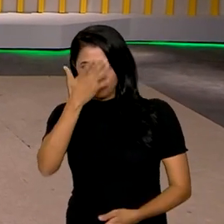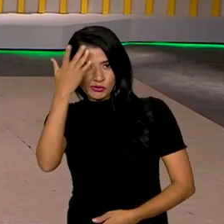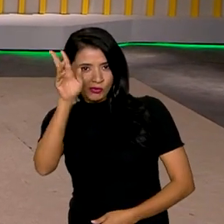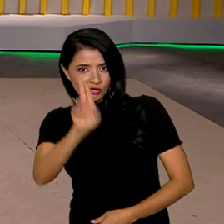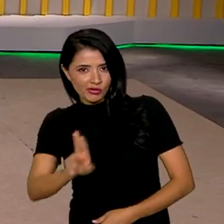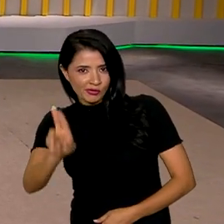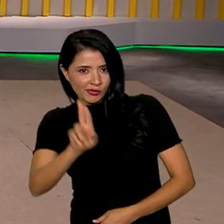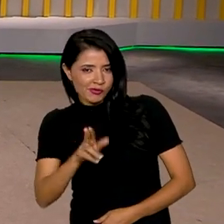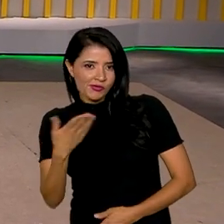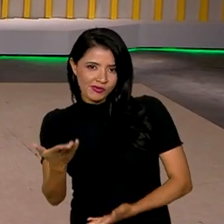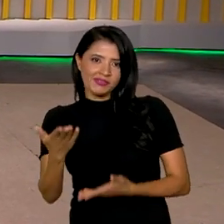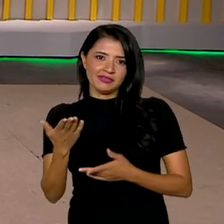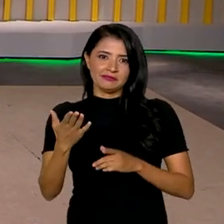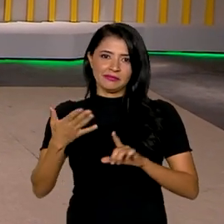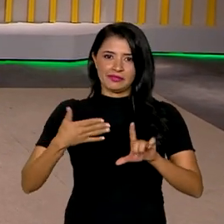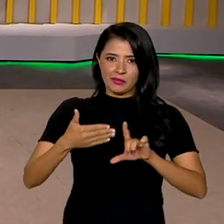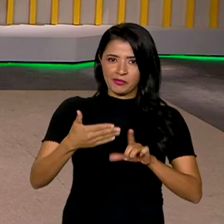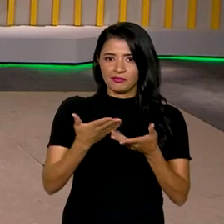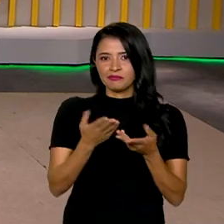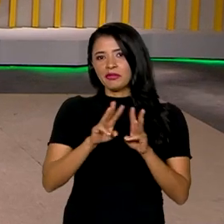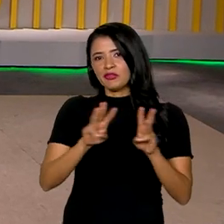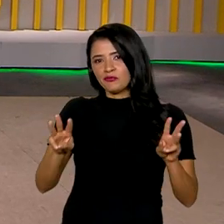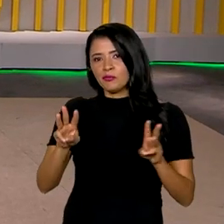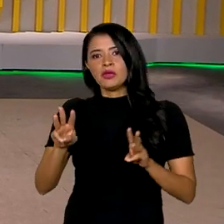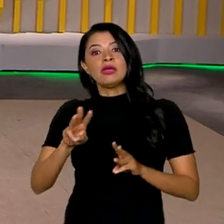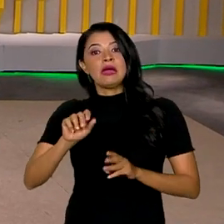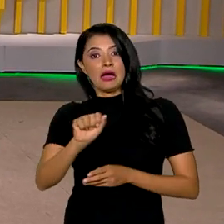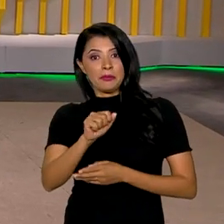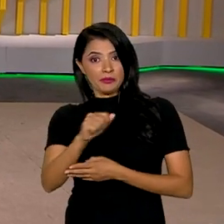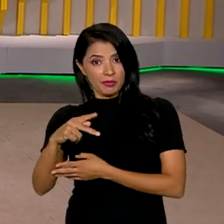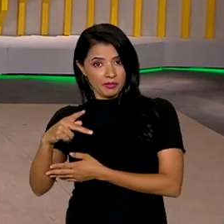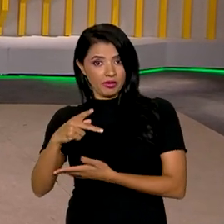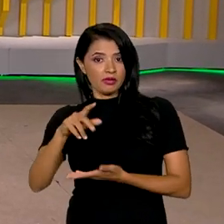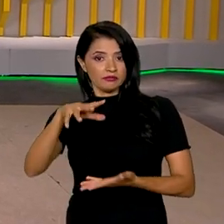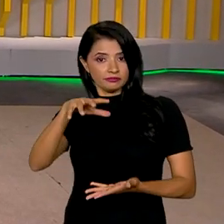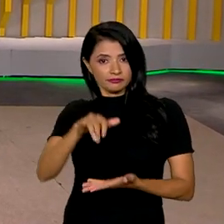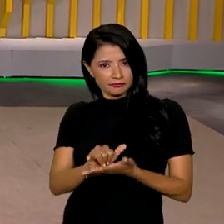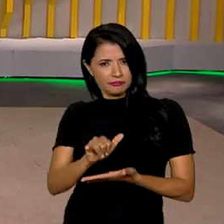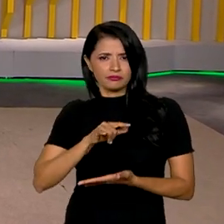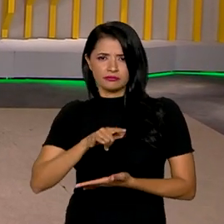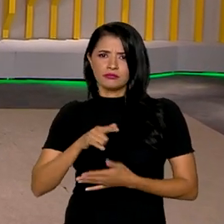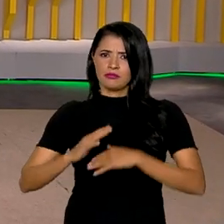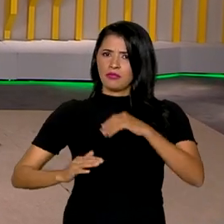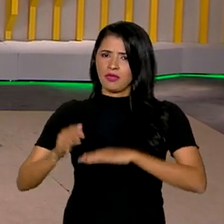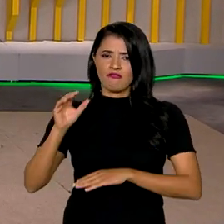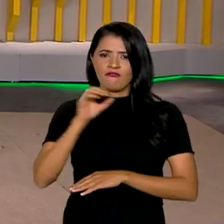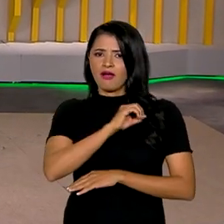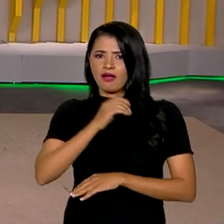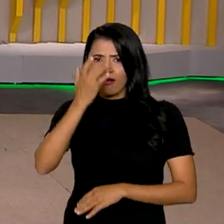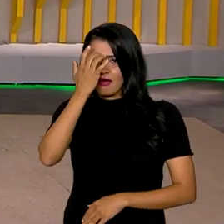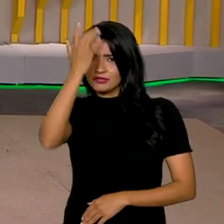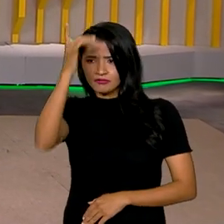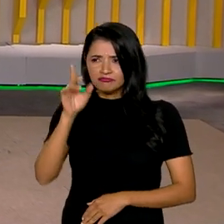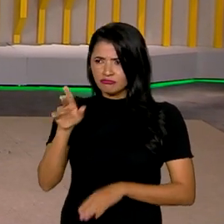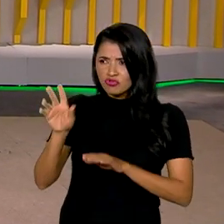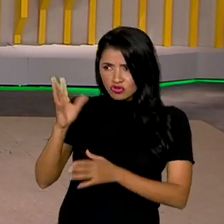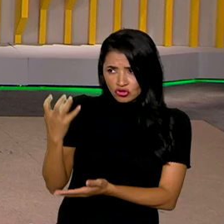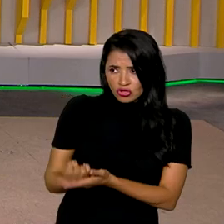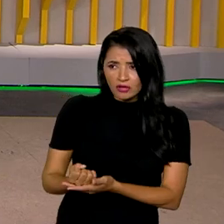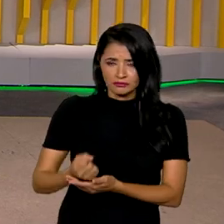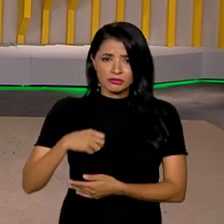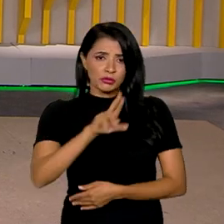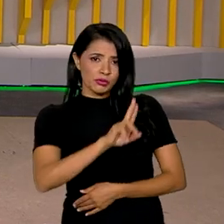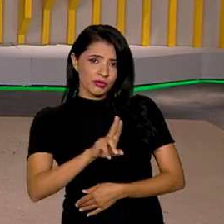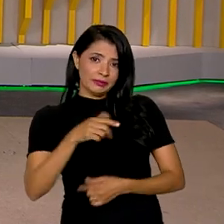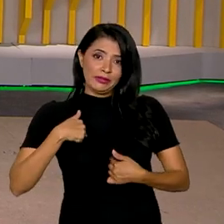usuários usando essa plataforma e esse aplicativo aí, muito prático. Já baixou o seu? Sim, e uso bastante, Ana. Pois é, eu